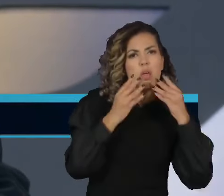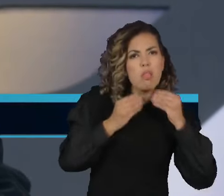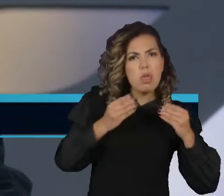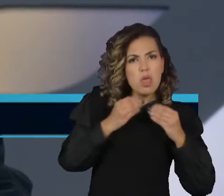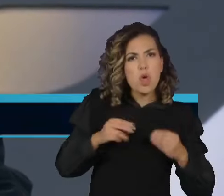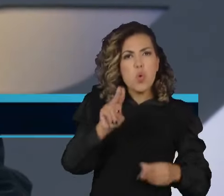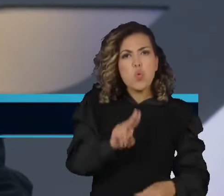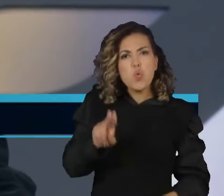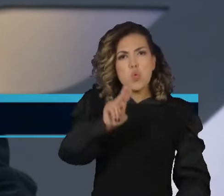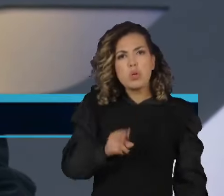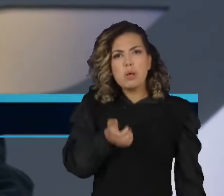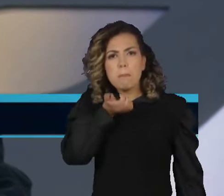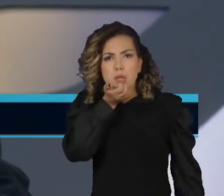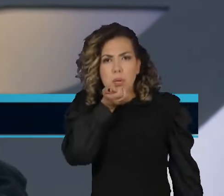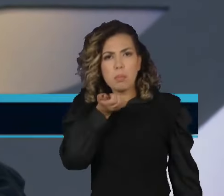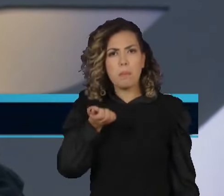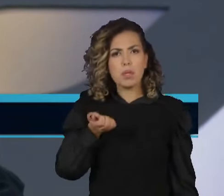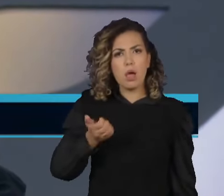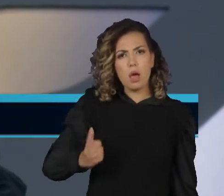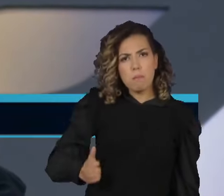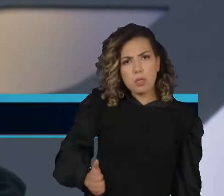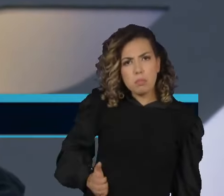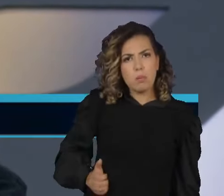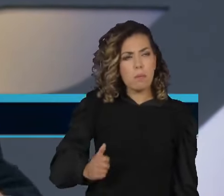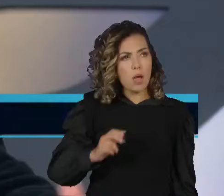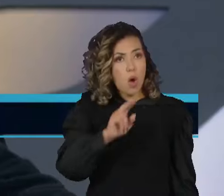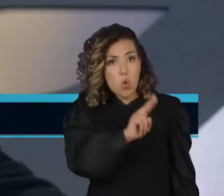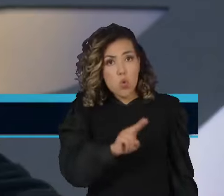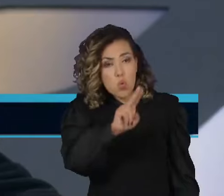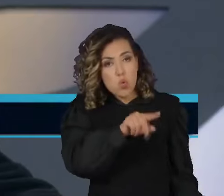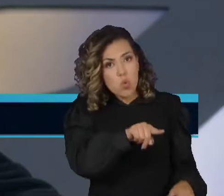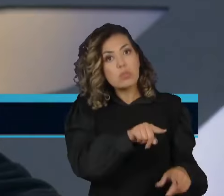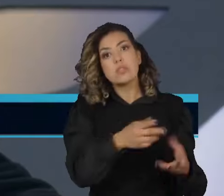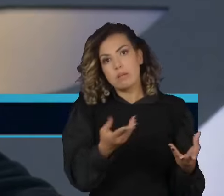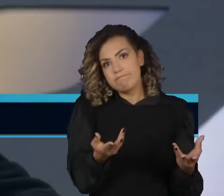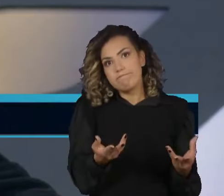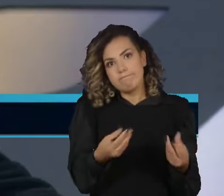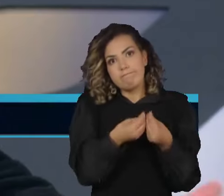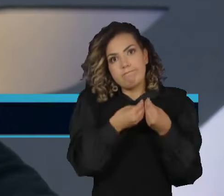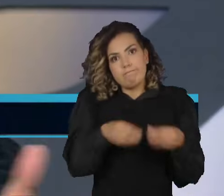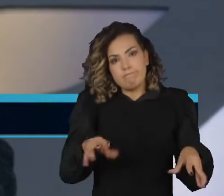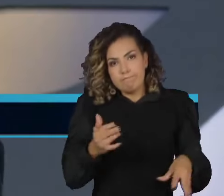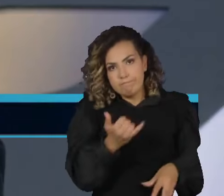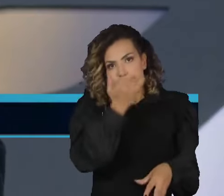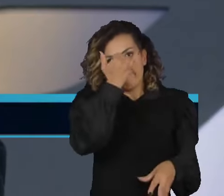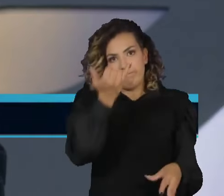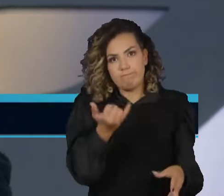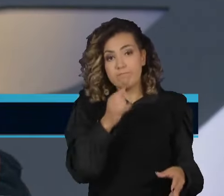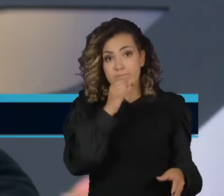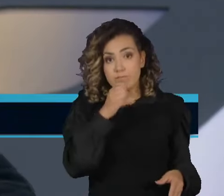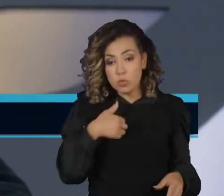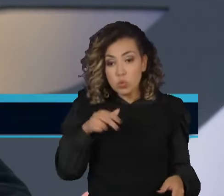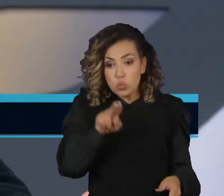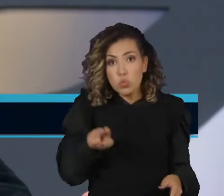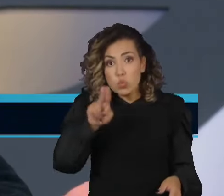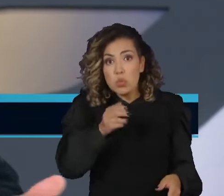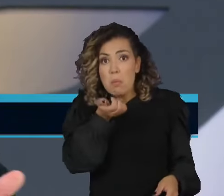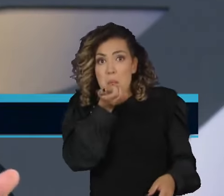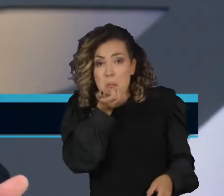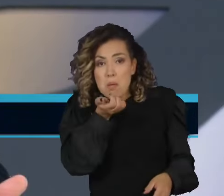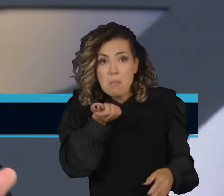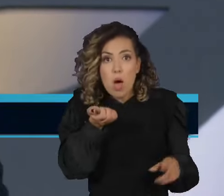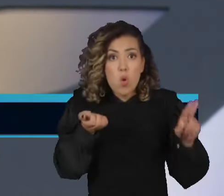usaram walkie-talkies, então foram vítimas desse ataque, entendeu? Quem estava usando walkie-talkie e pager,